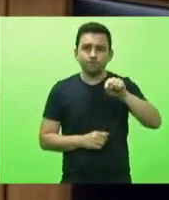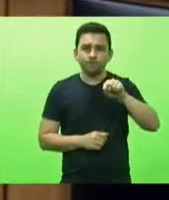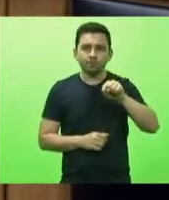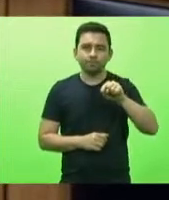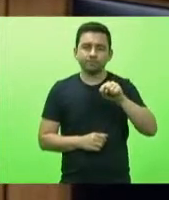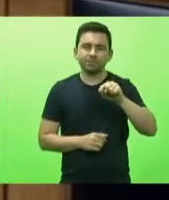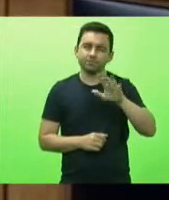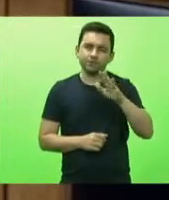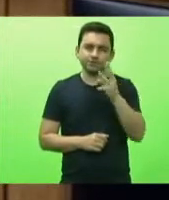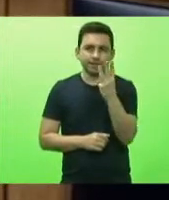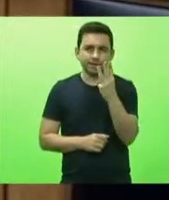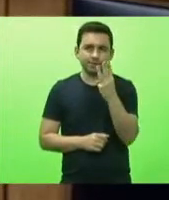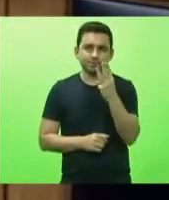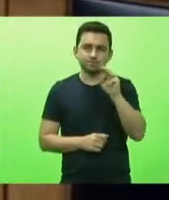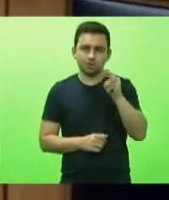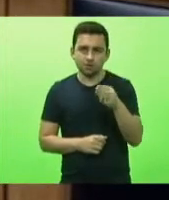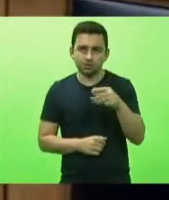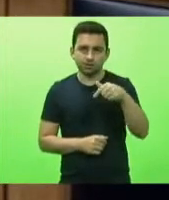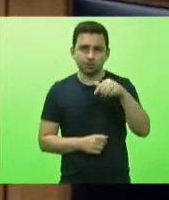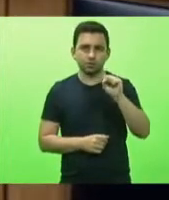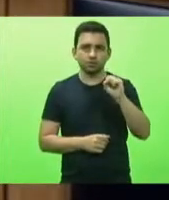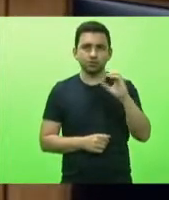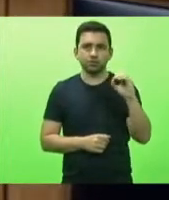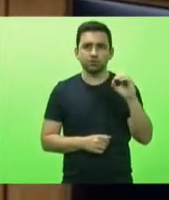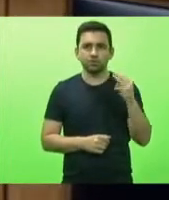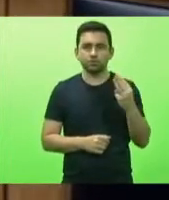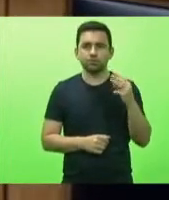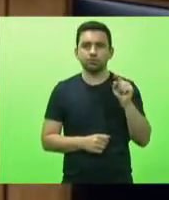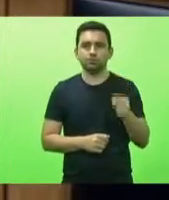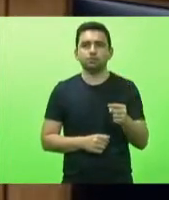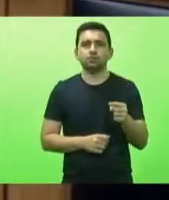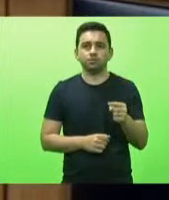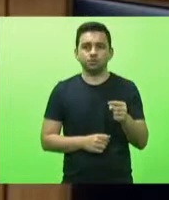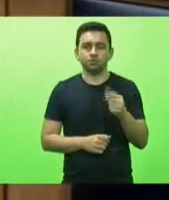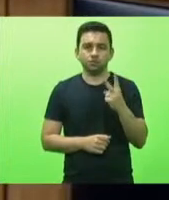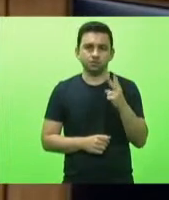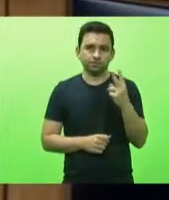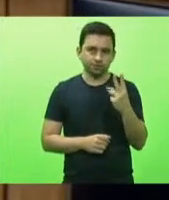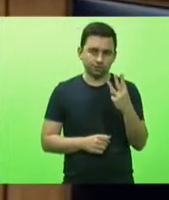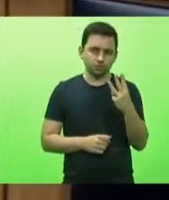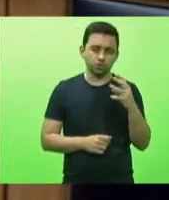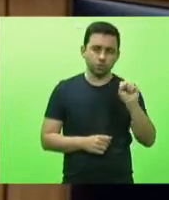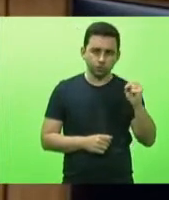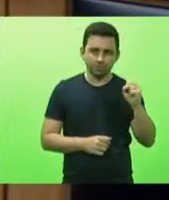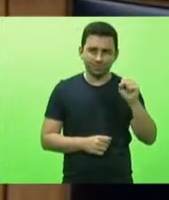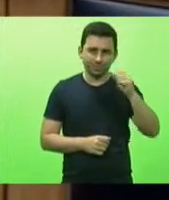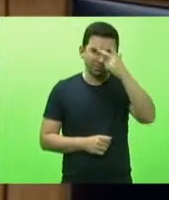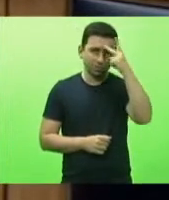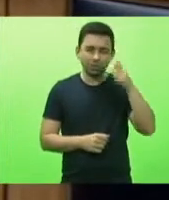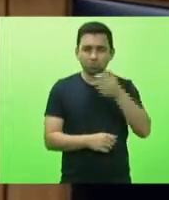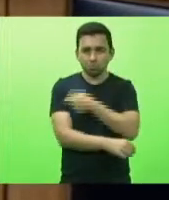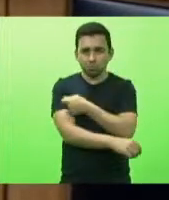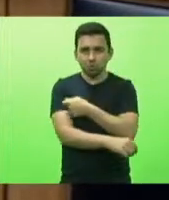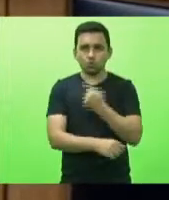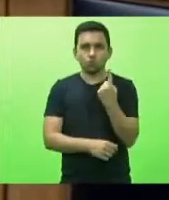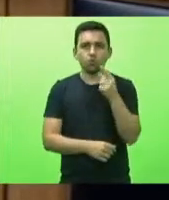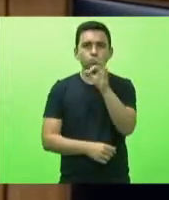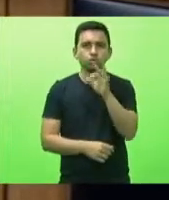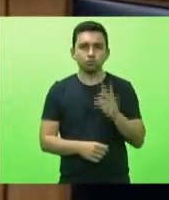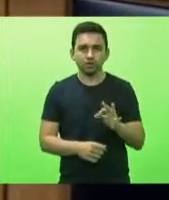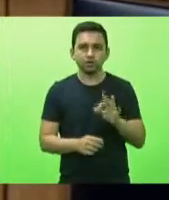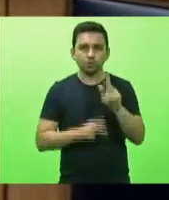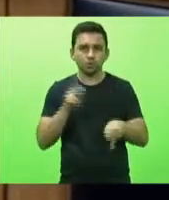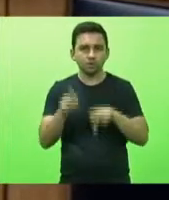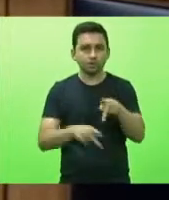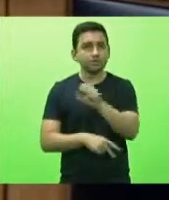milhões 783 mil 228 pessoas foram vacinadas e 1,79% da população